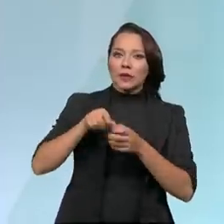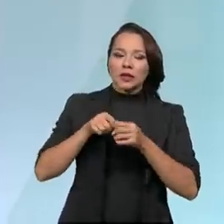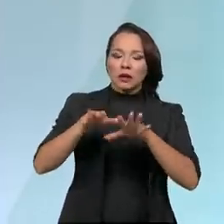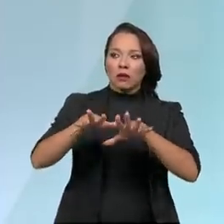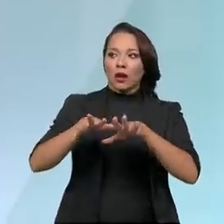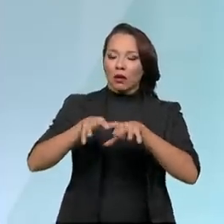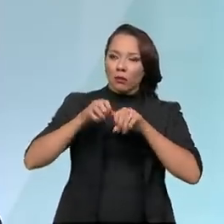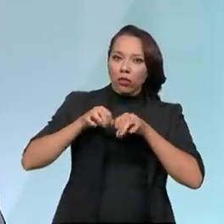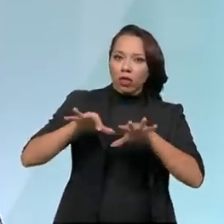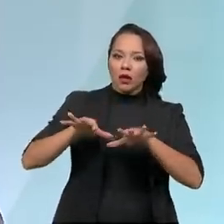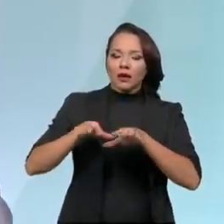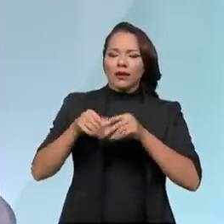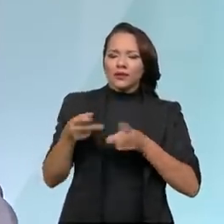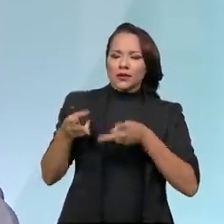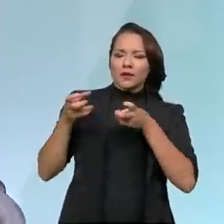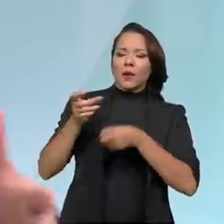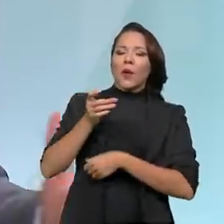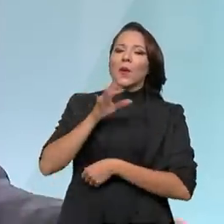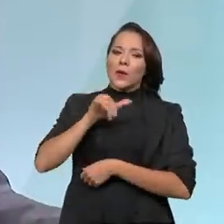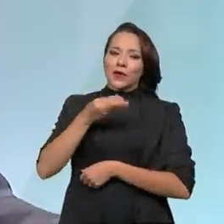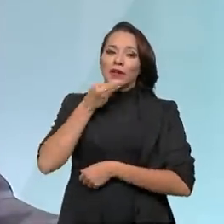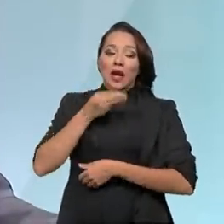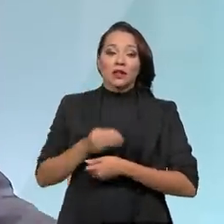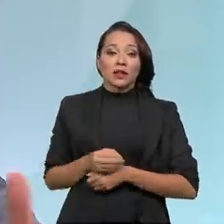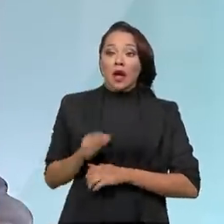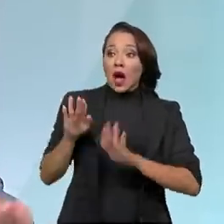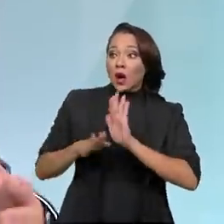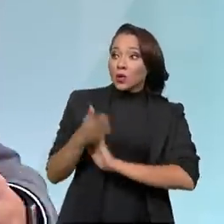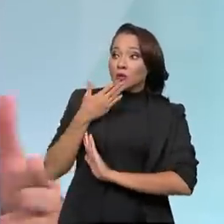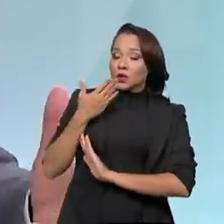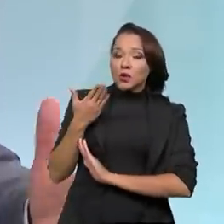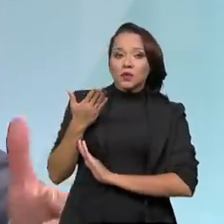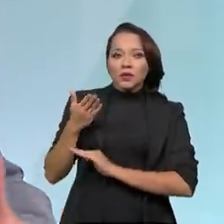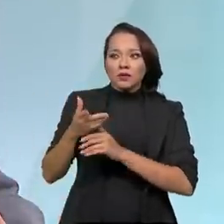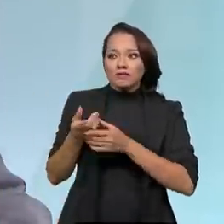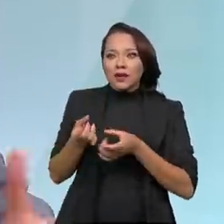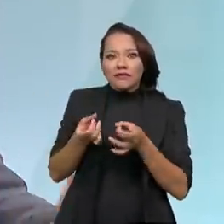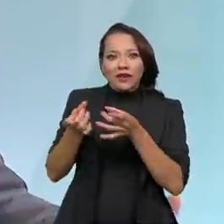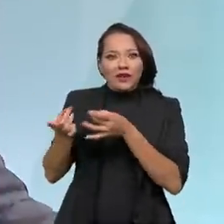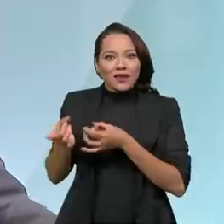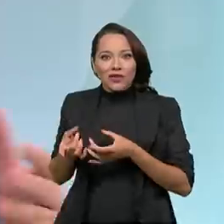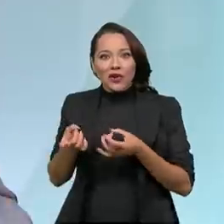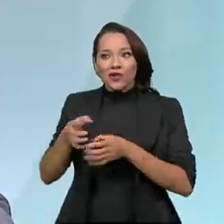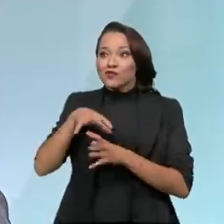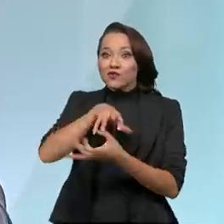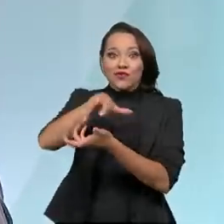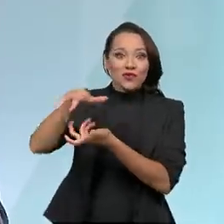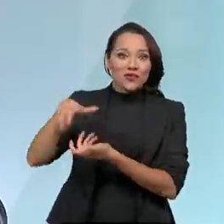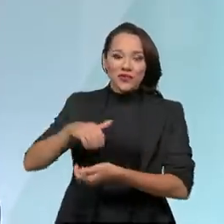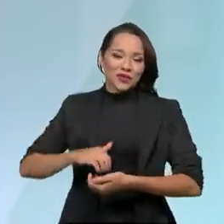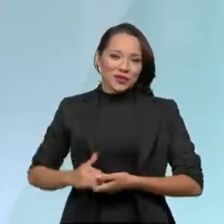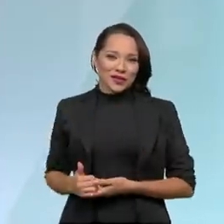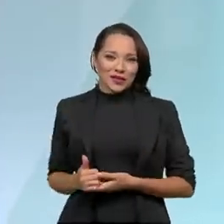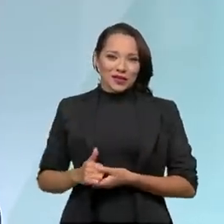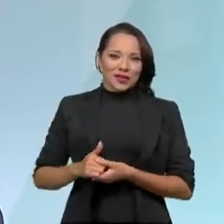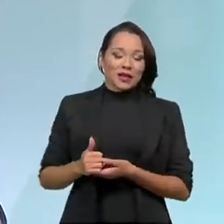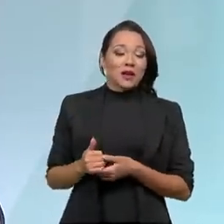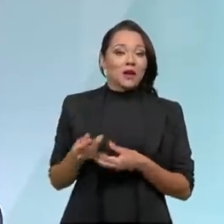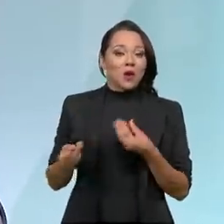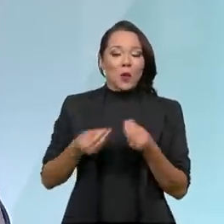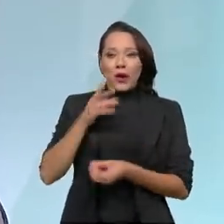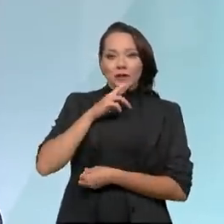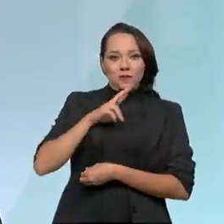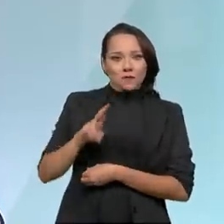nisso uma oportunidade. A gente se tornou, para alguns tipos de ativo, quase que vendedores exclusivos no mundo. E como a